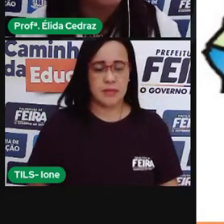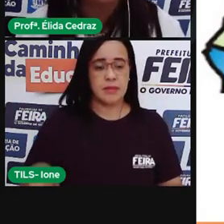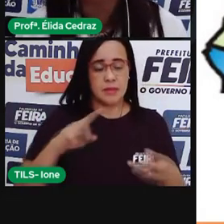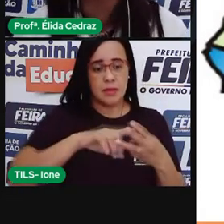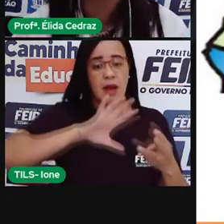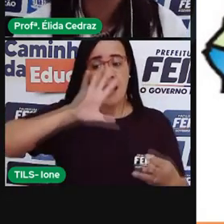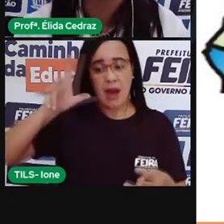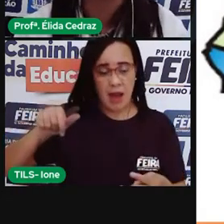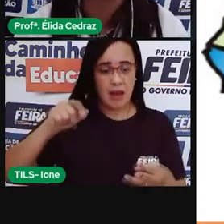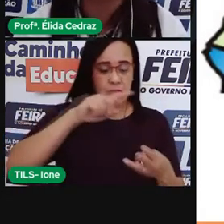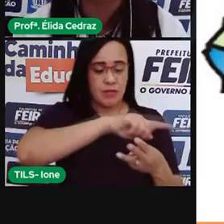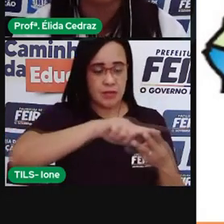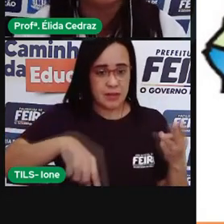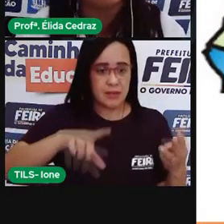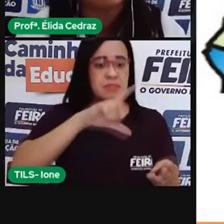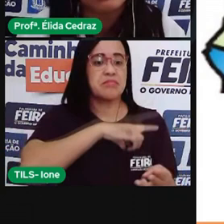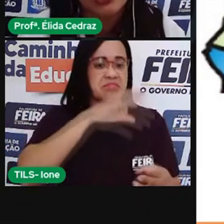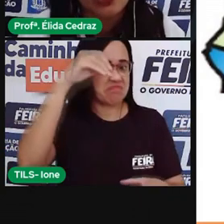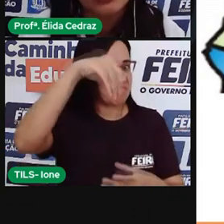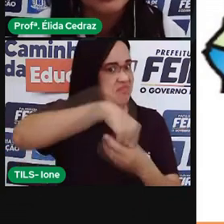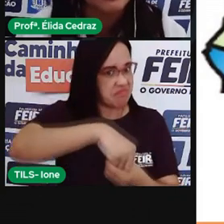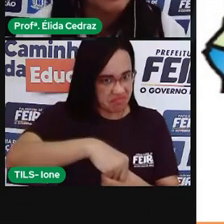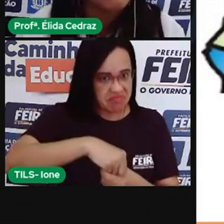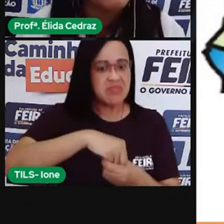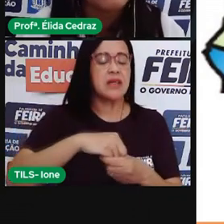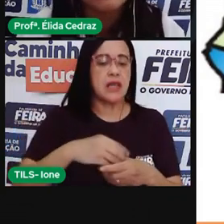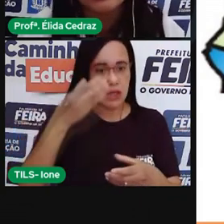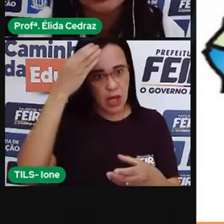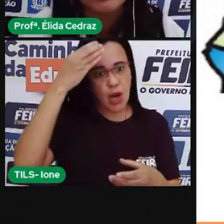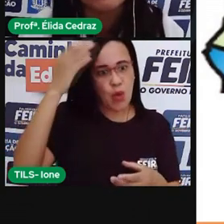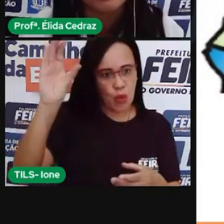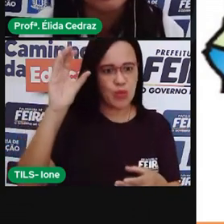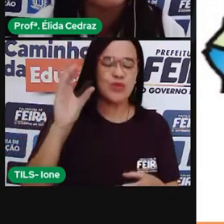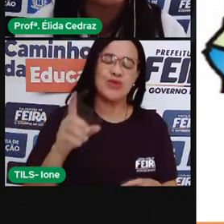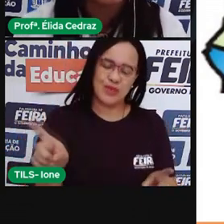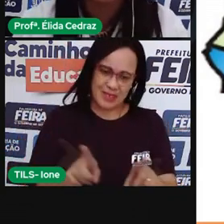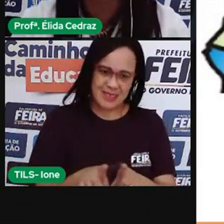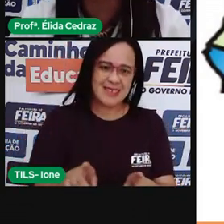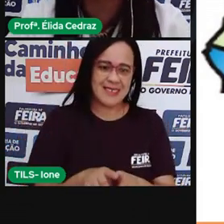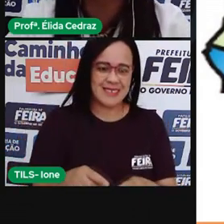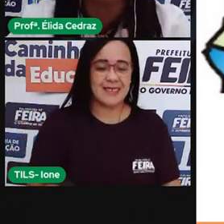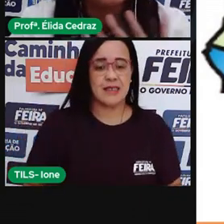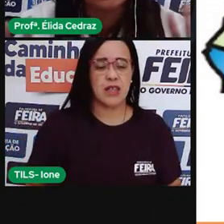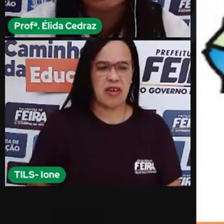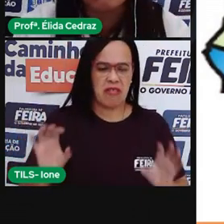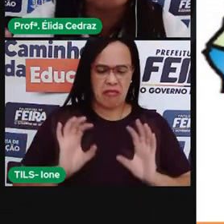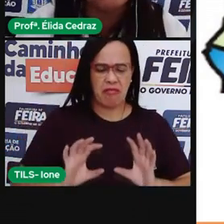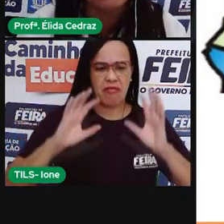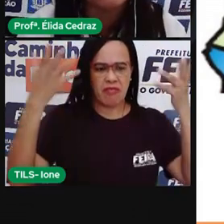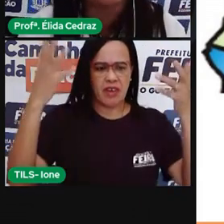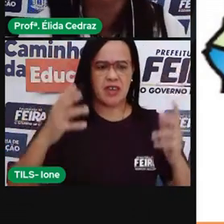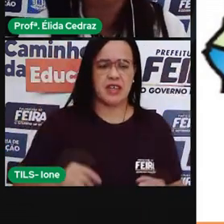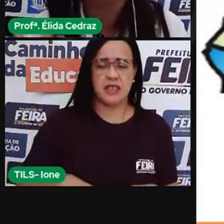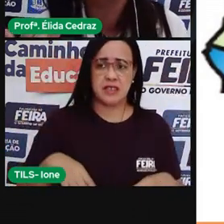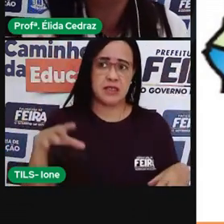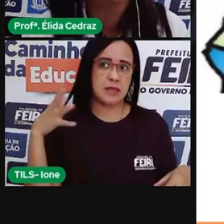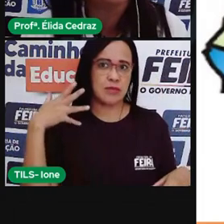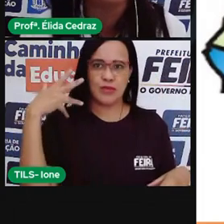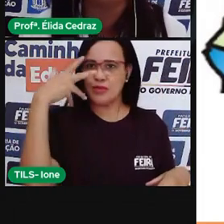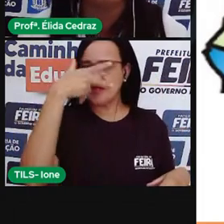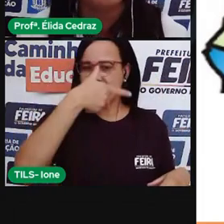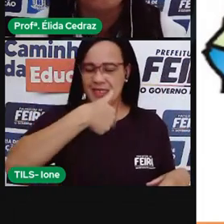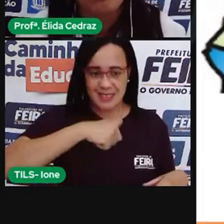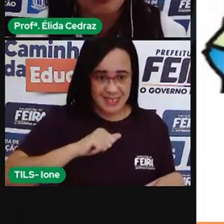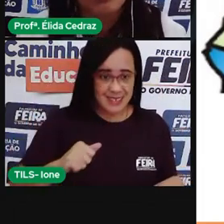São Paulo. É uma festa maravilhosa, rica de detalhes, rica de tudo, muito linda, onde